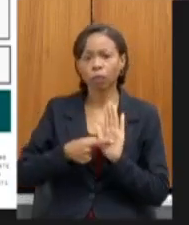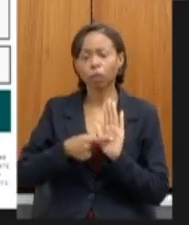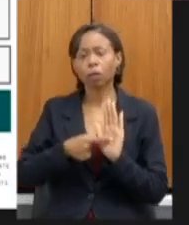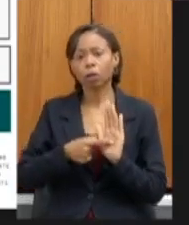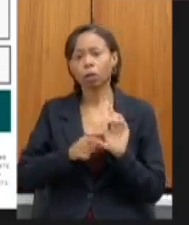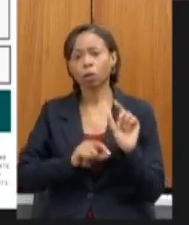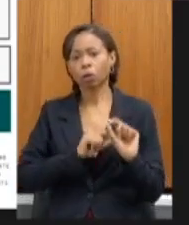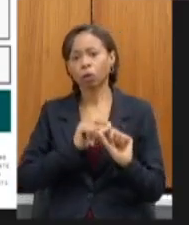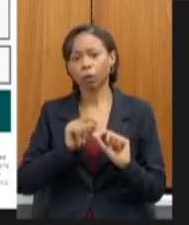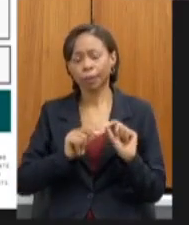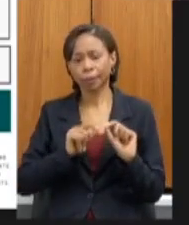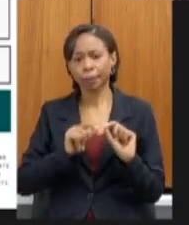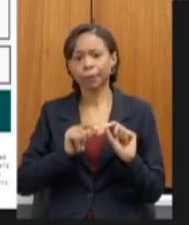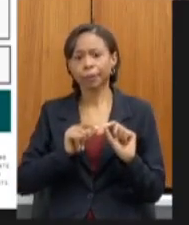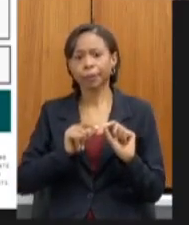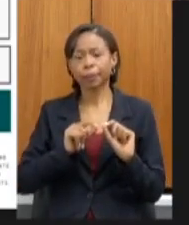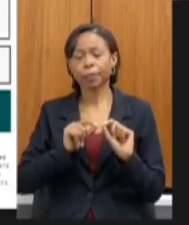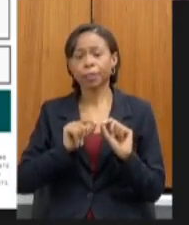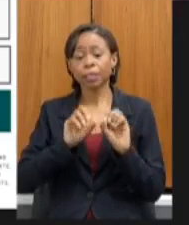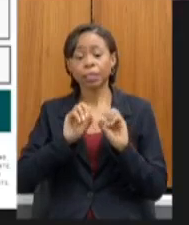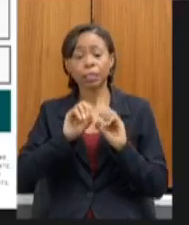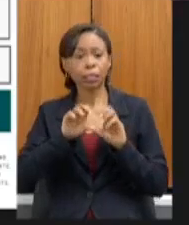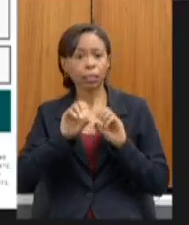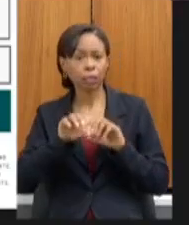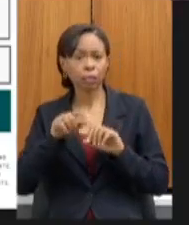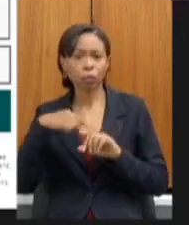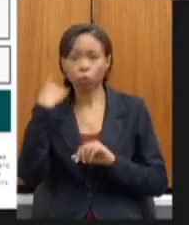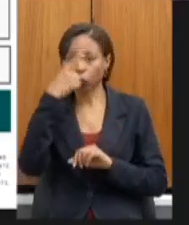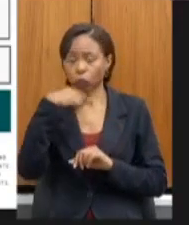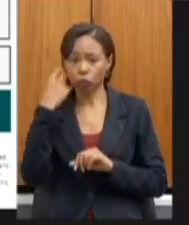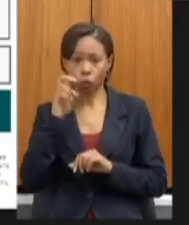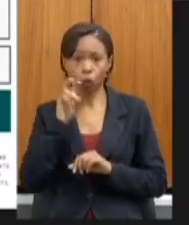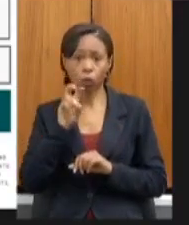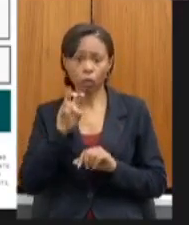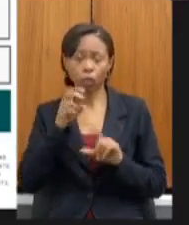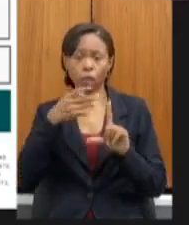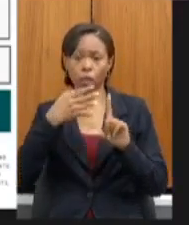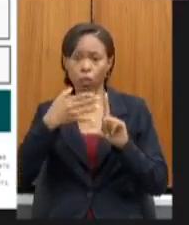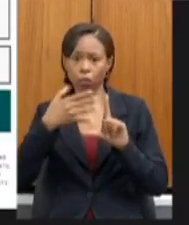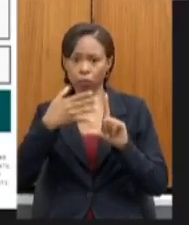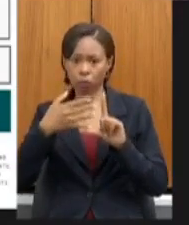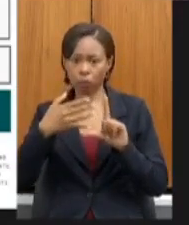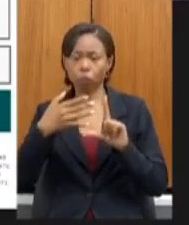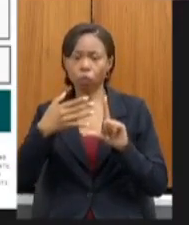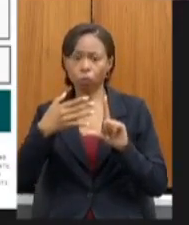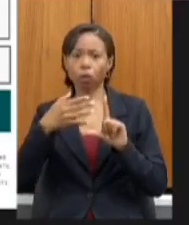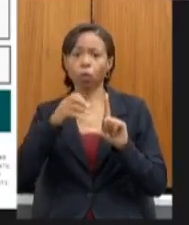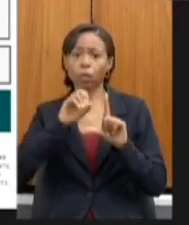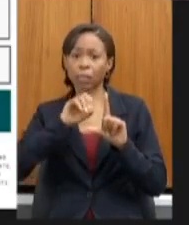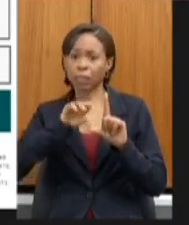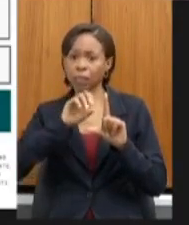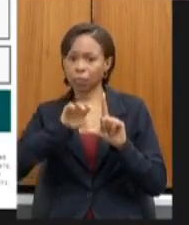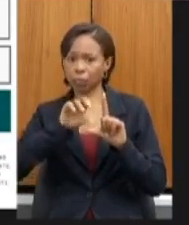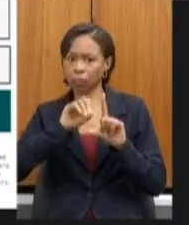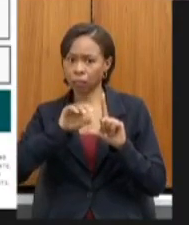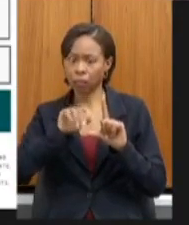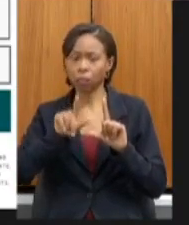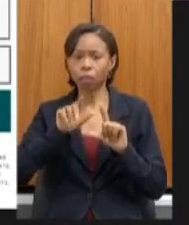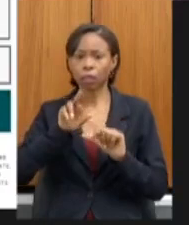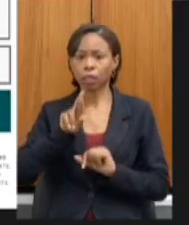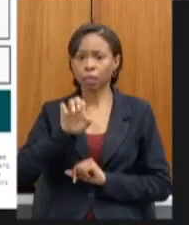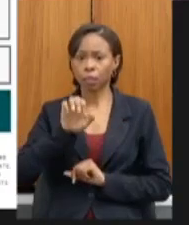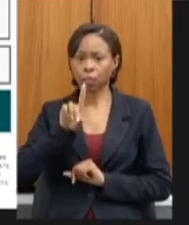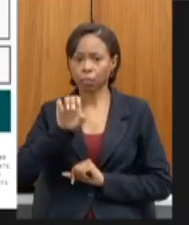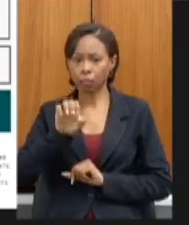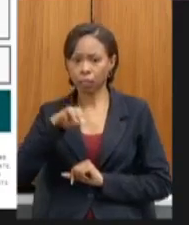de 5 horas diárias do programa se liga na educação na rede minas tornamos aí